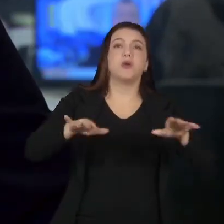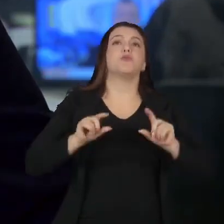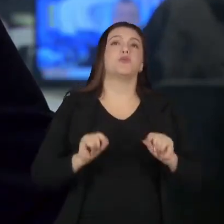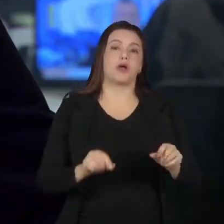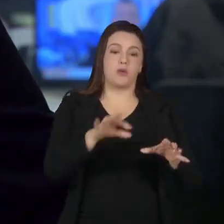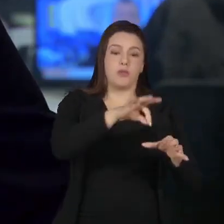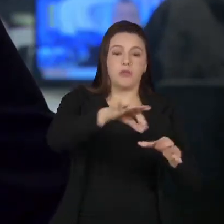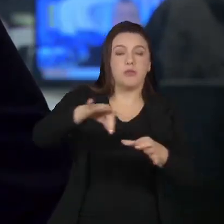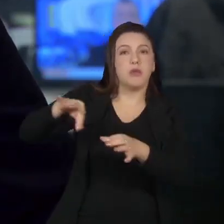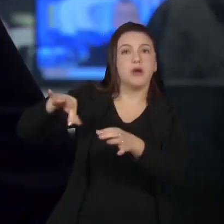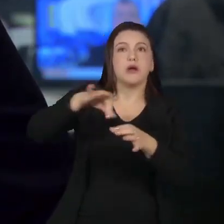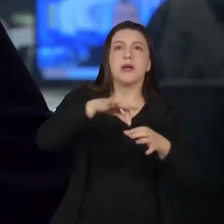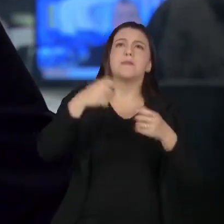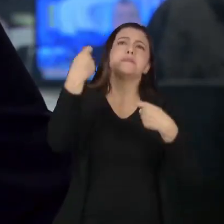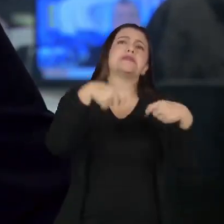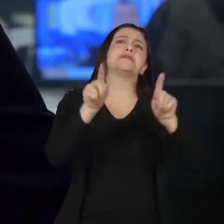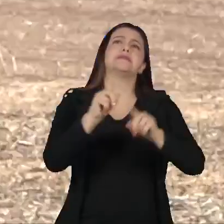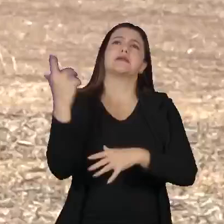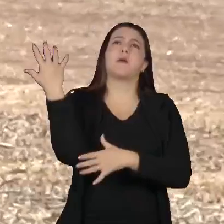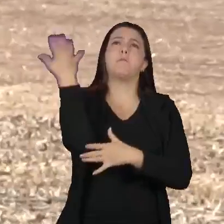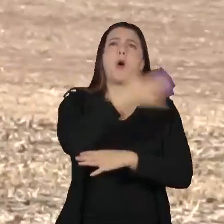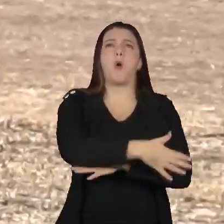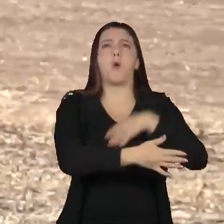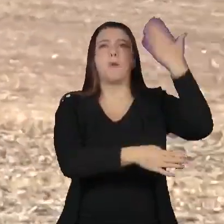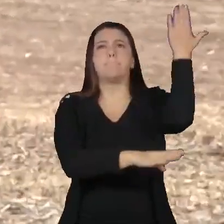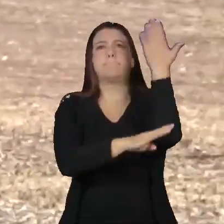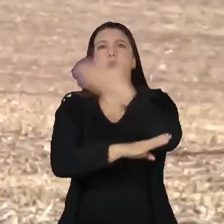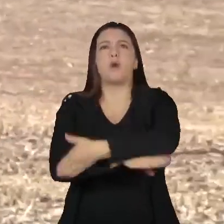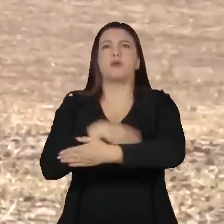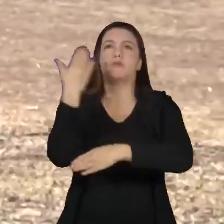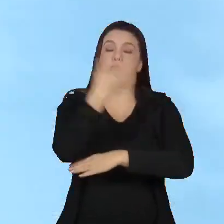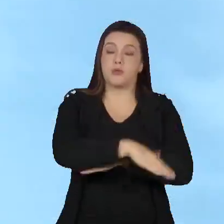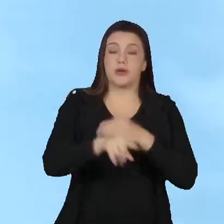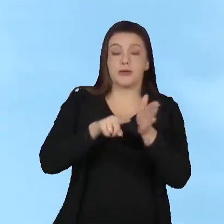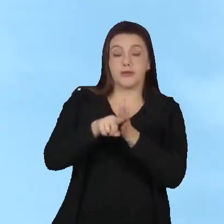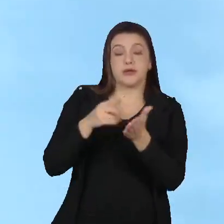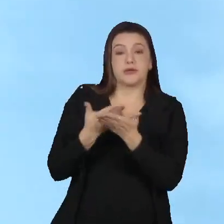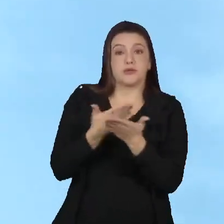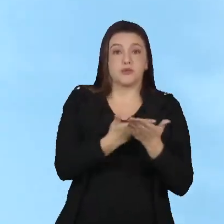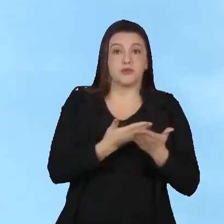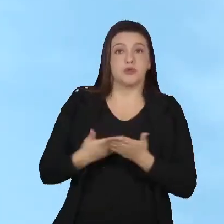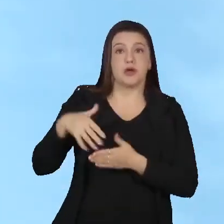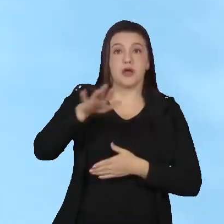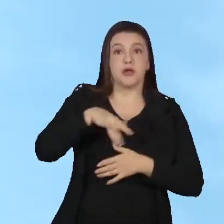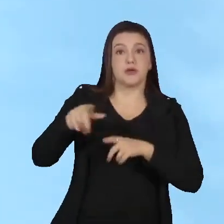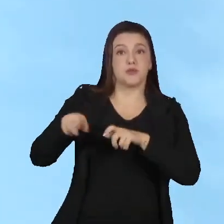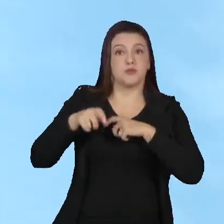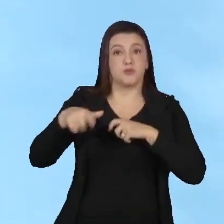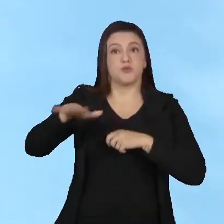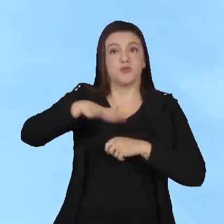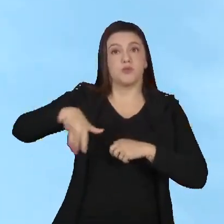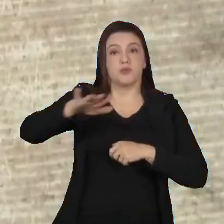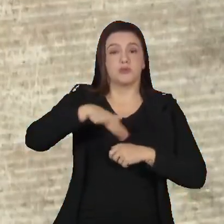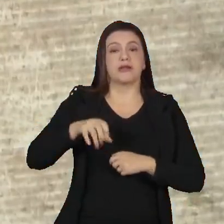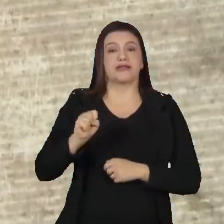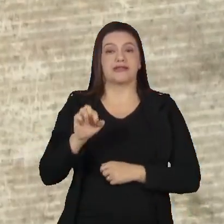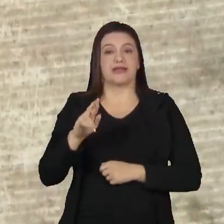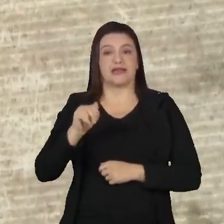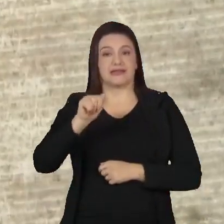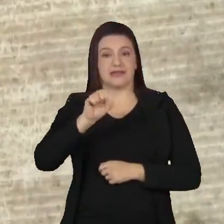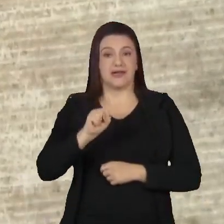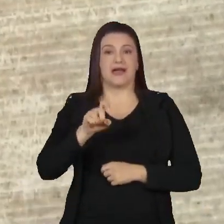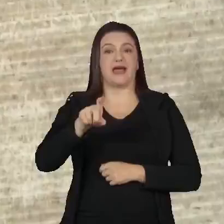sem a derrubada de árvores. O estudo feito pelo setor agrícola da Serasa Experian mapeou